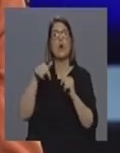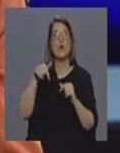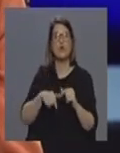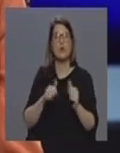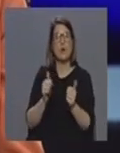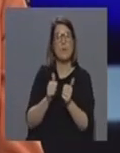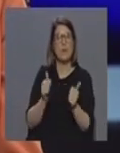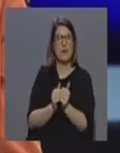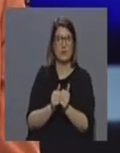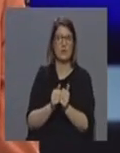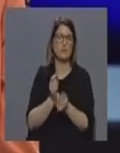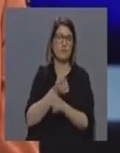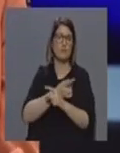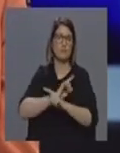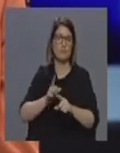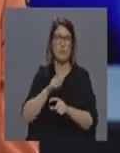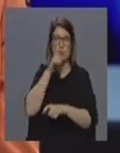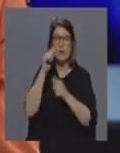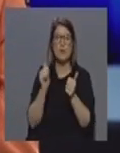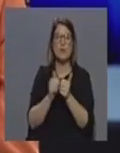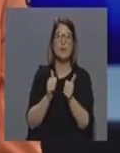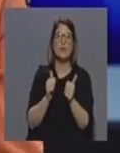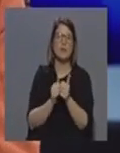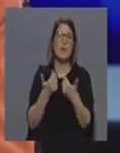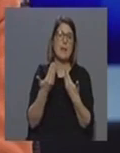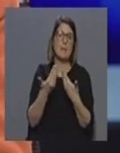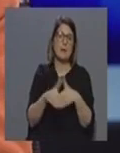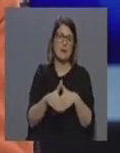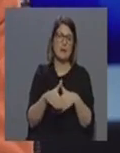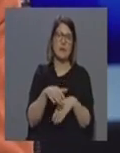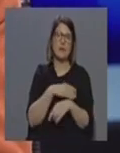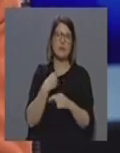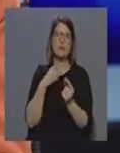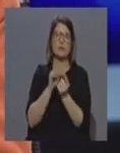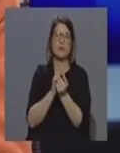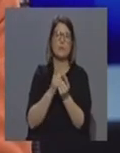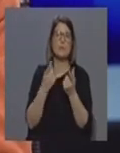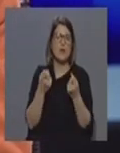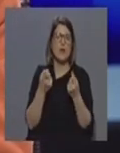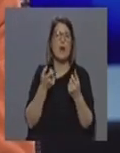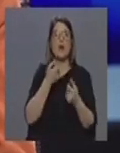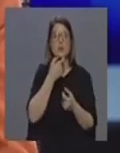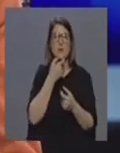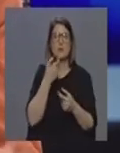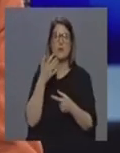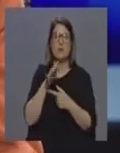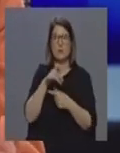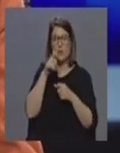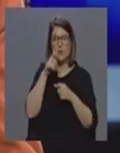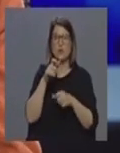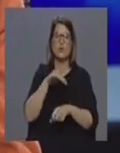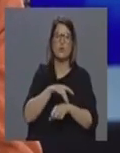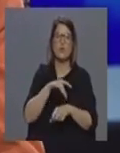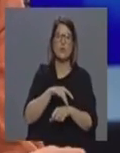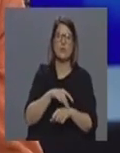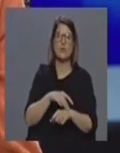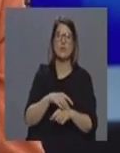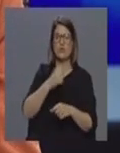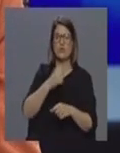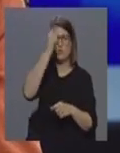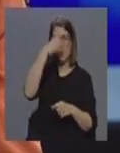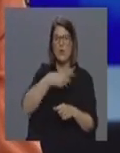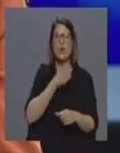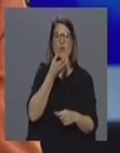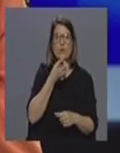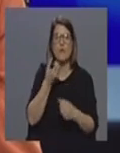acompanhantes portanto os acompanhantes foram restringidos na consulta aquilo que é indispensável acompanha de doentes que não são capazes de fornecer a sua história ou que têm